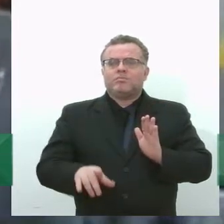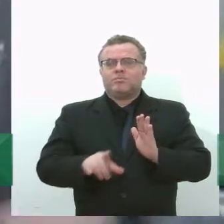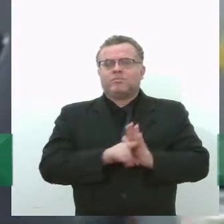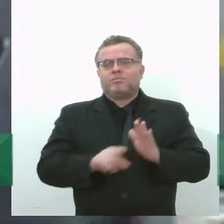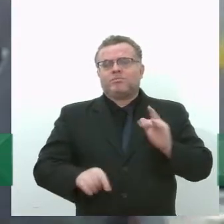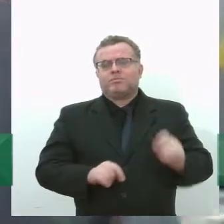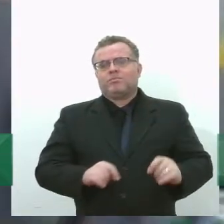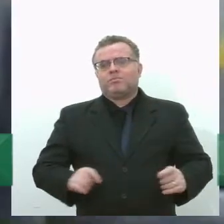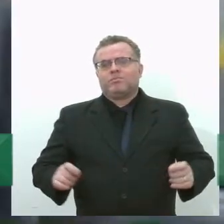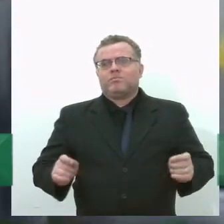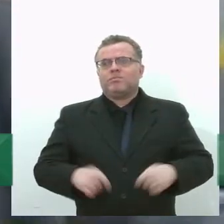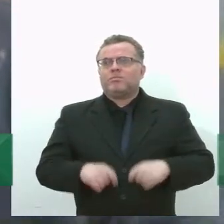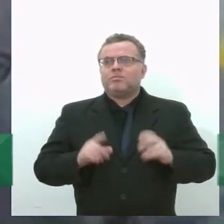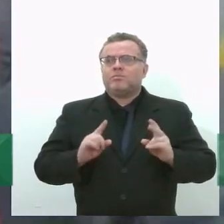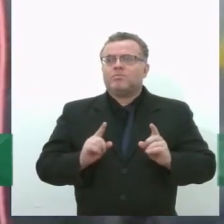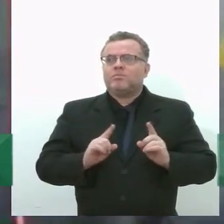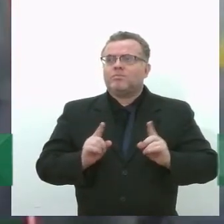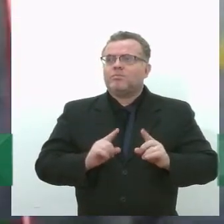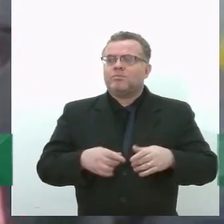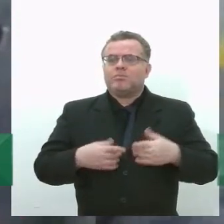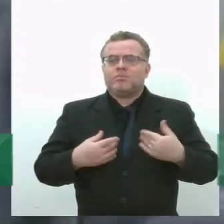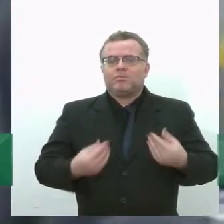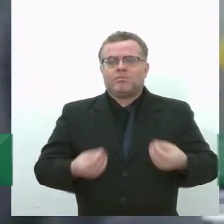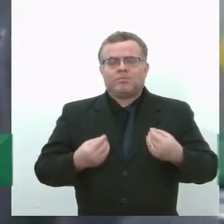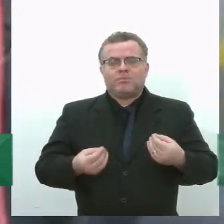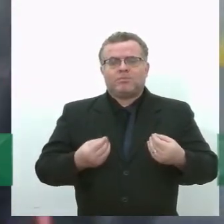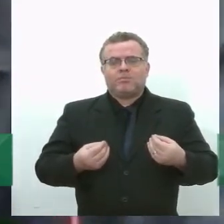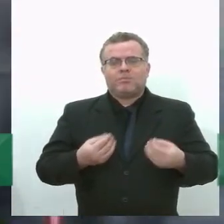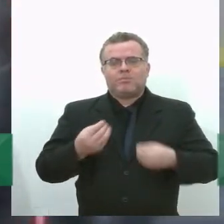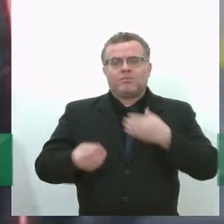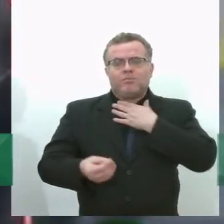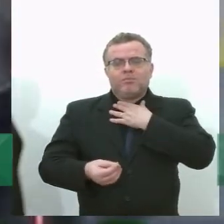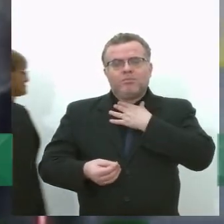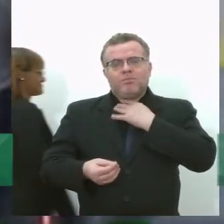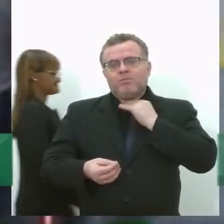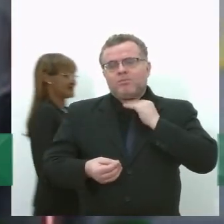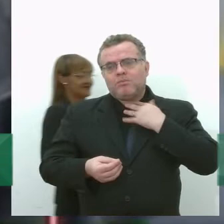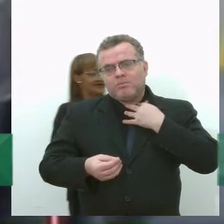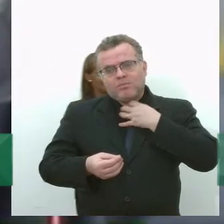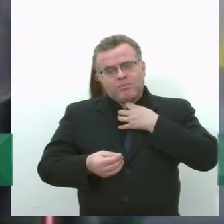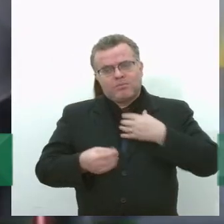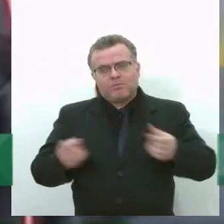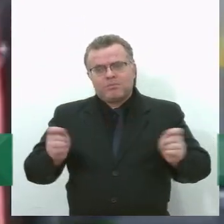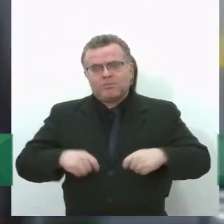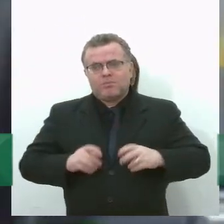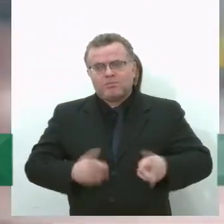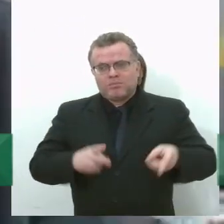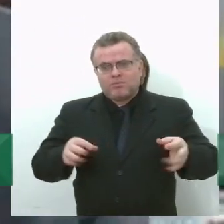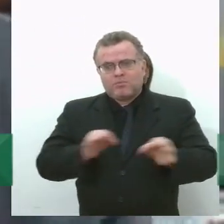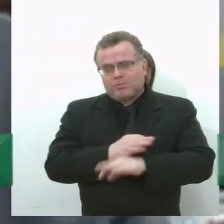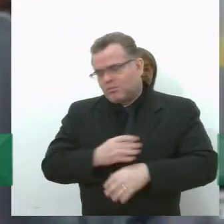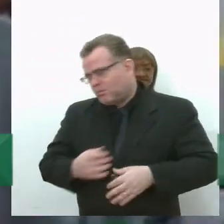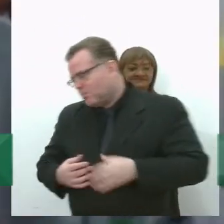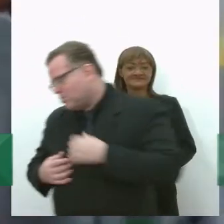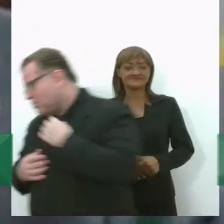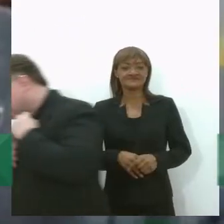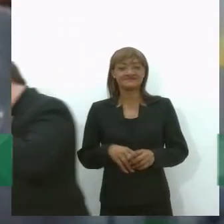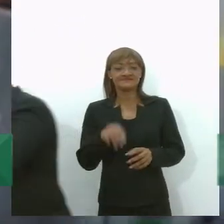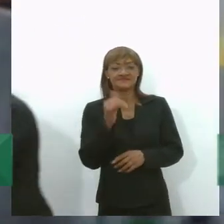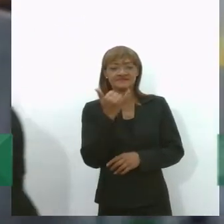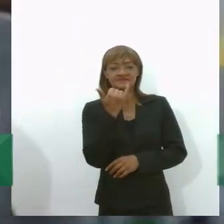sendo vista, ele está só tratando da questão de geração de energia elétrica a partir